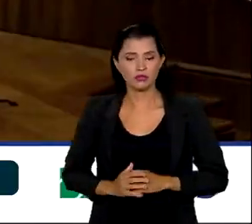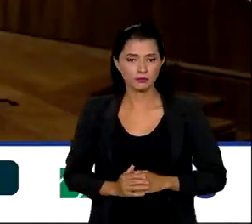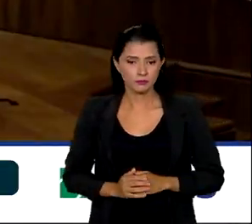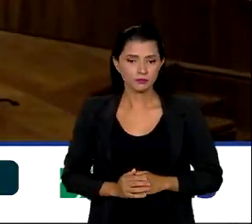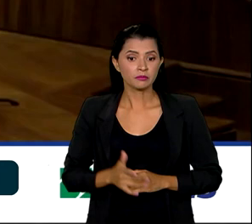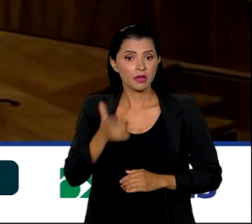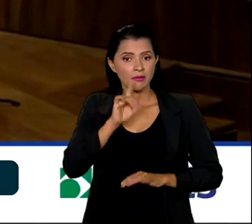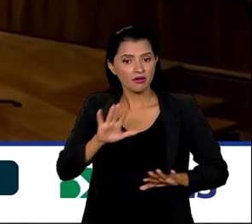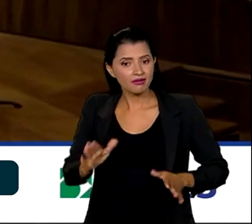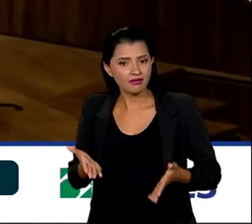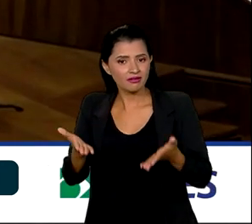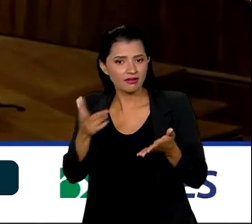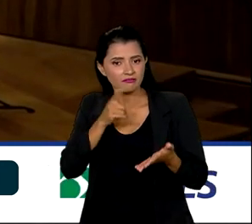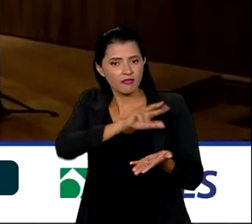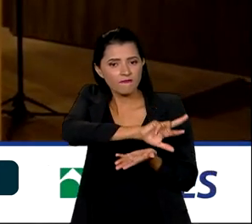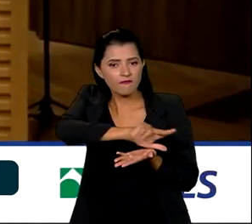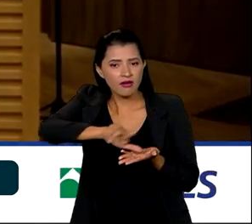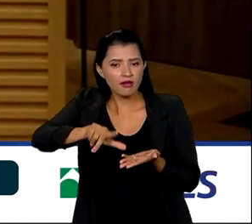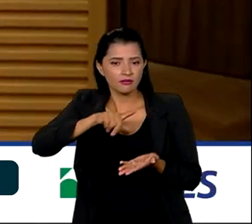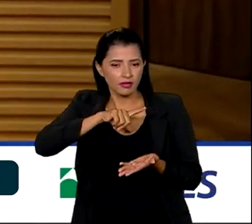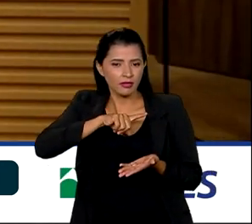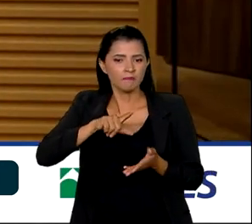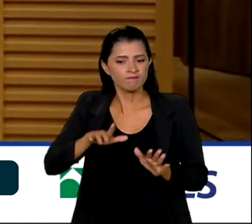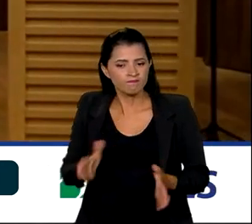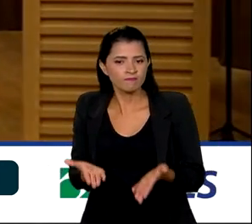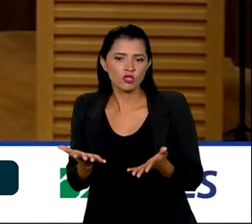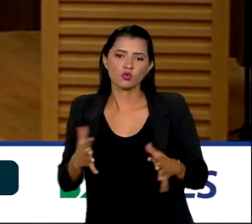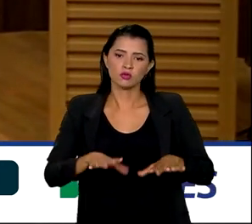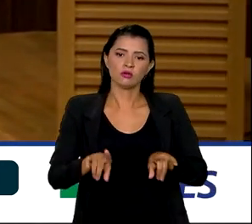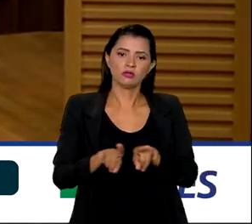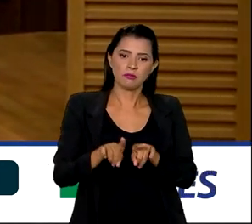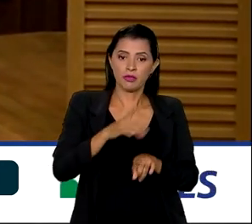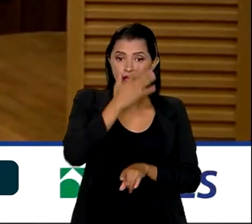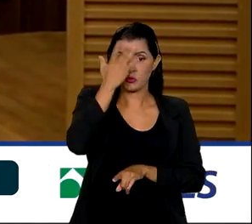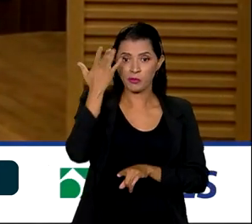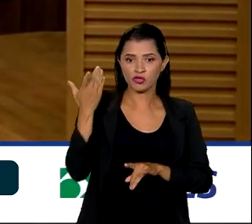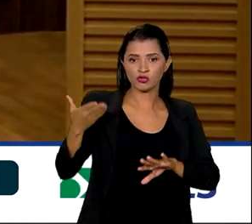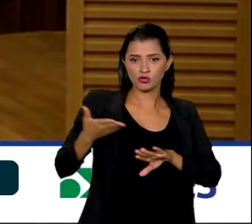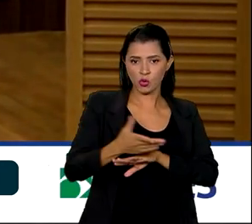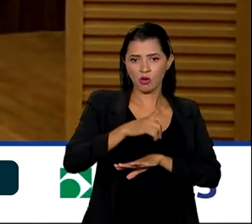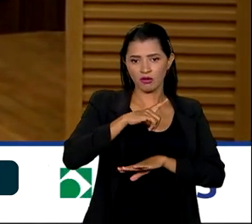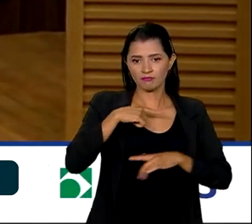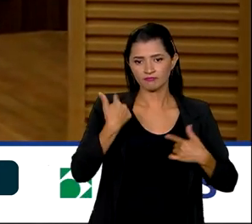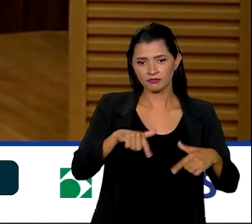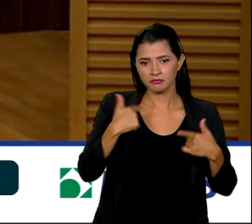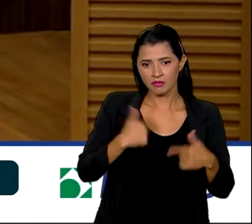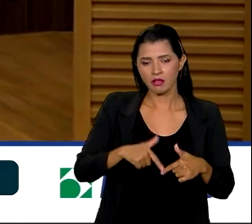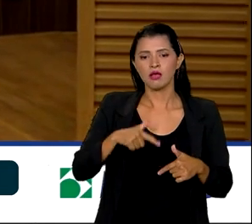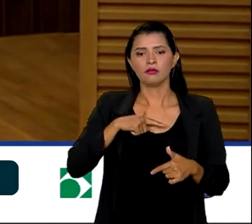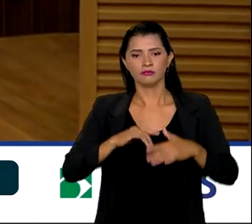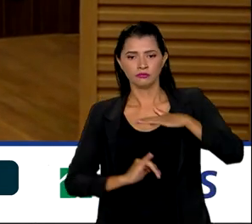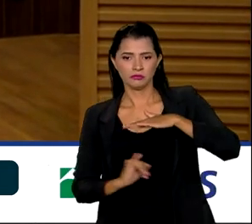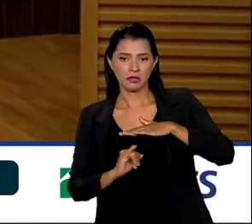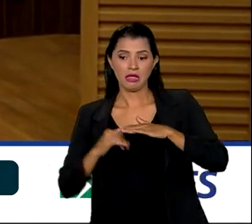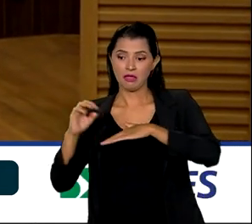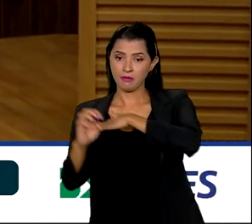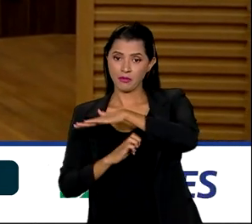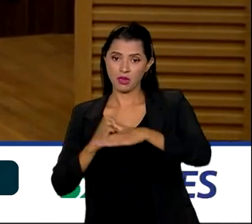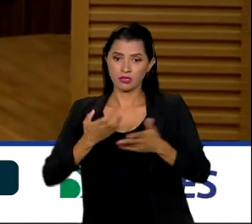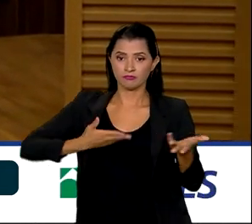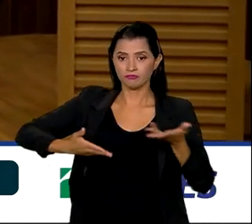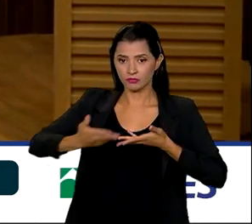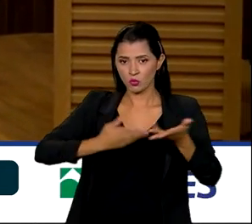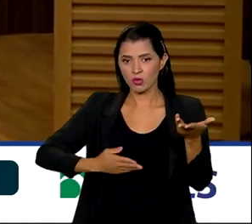Para incentivar a diversidade e a inclusão de pessoas na instituição e empresas que operam com o Banco de